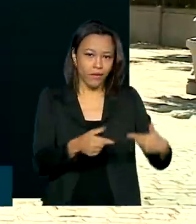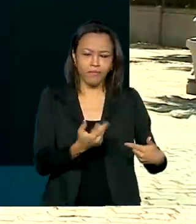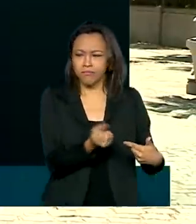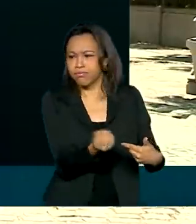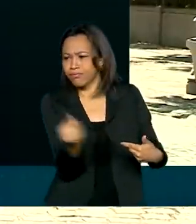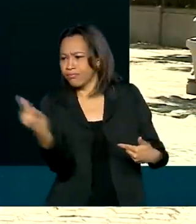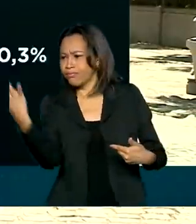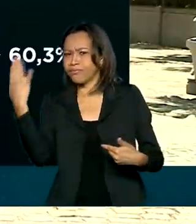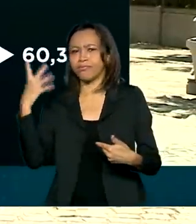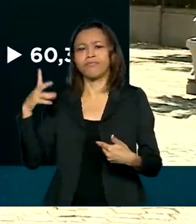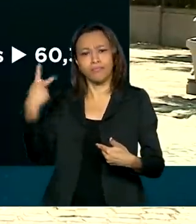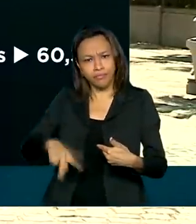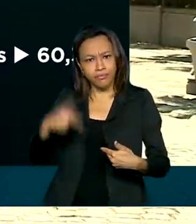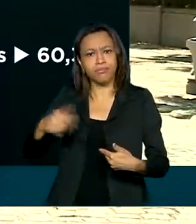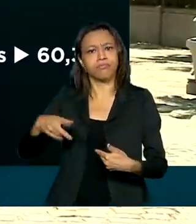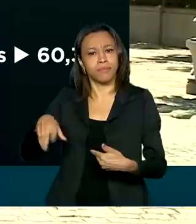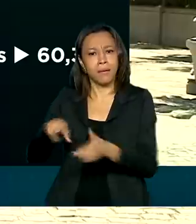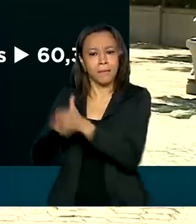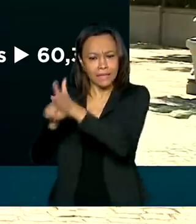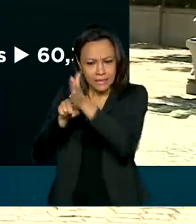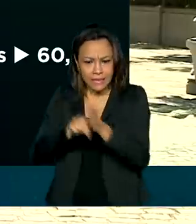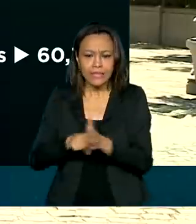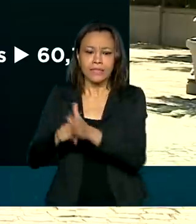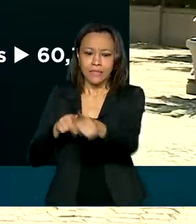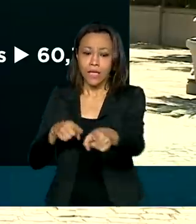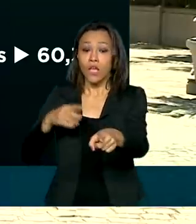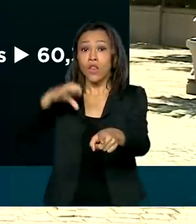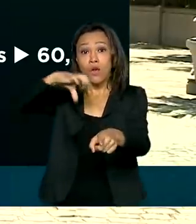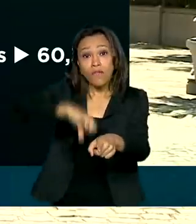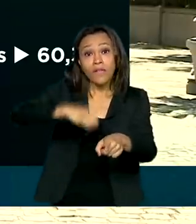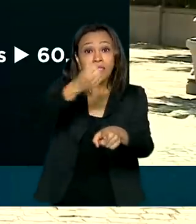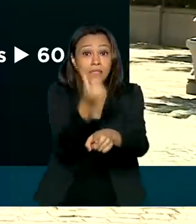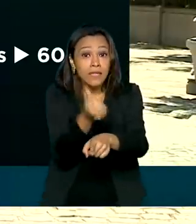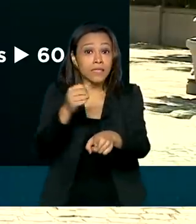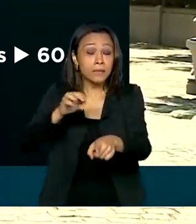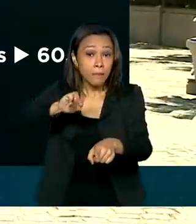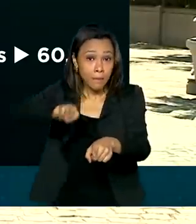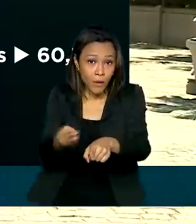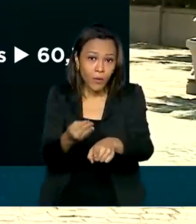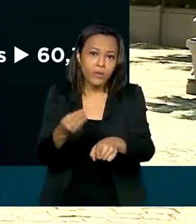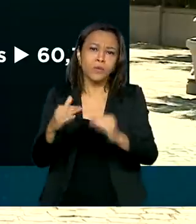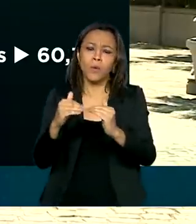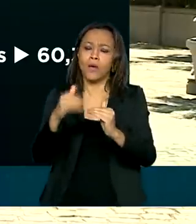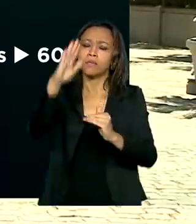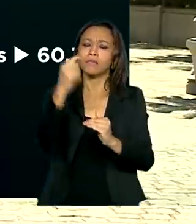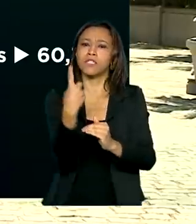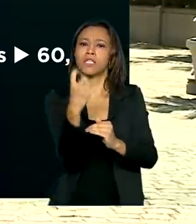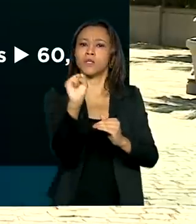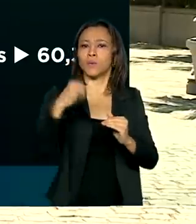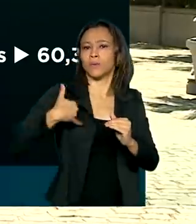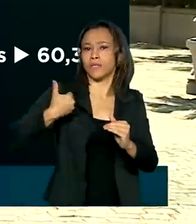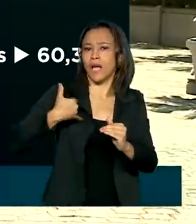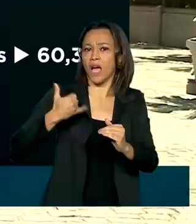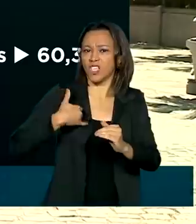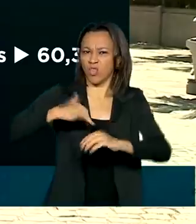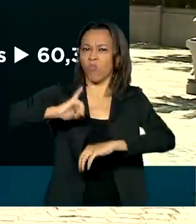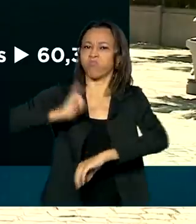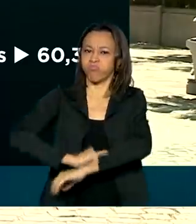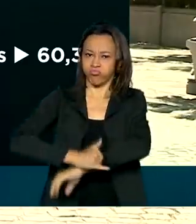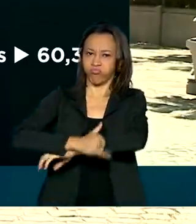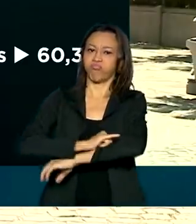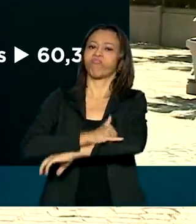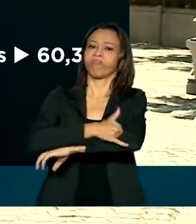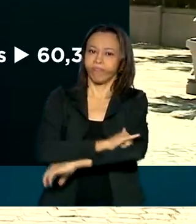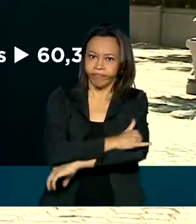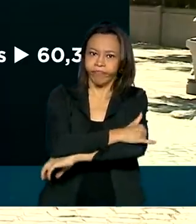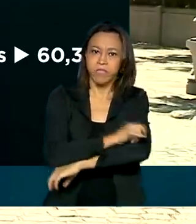do IBGE revelou que, no Brasil, 96 milhões de pessoas com mais de 18 anos de idade estão com excesso de peso. Isso